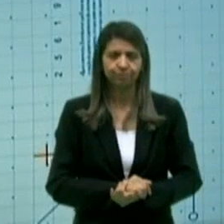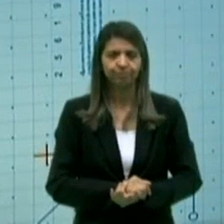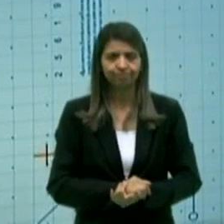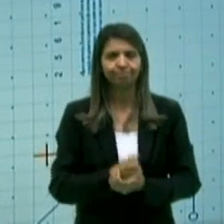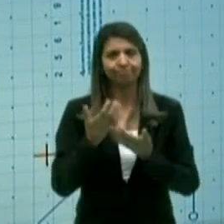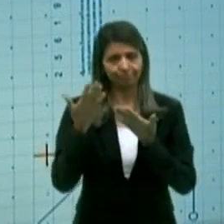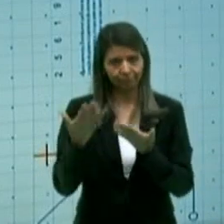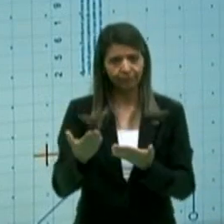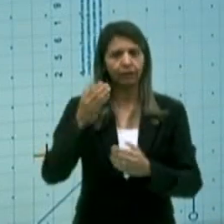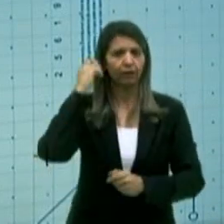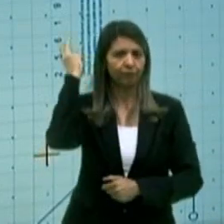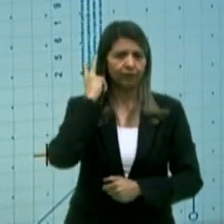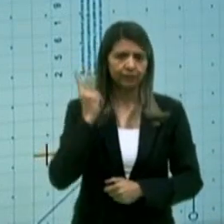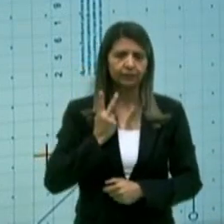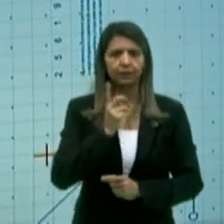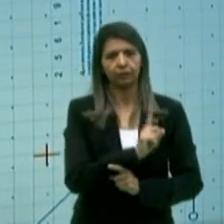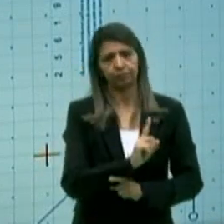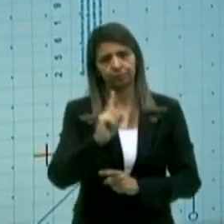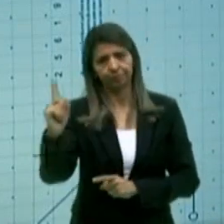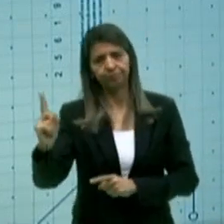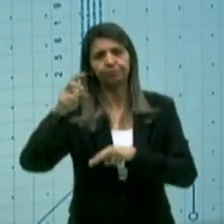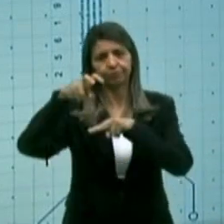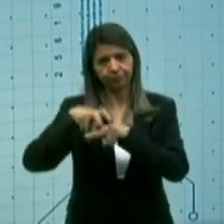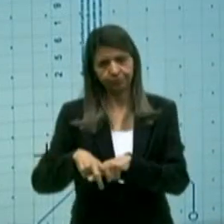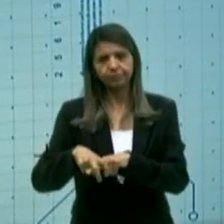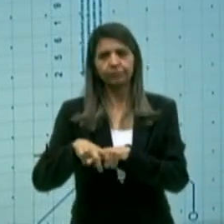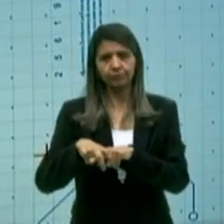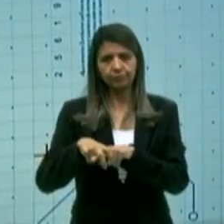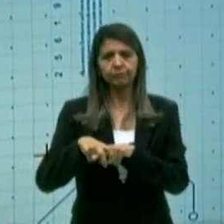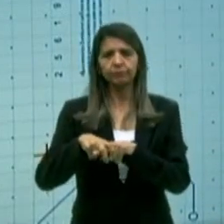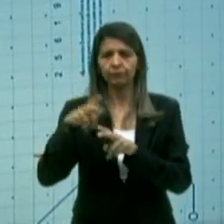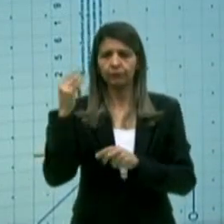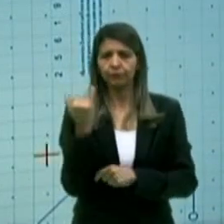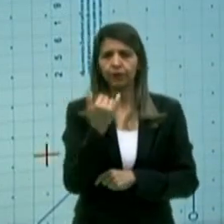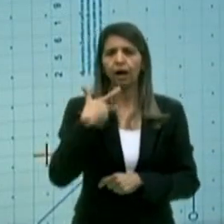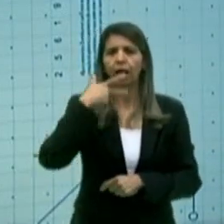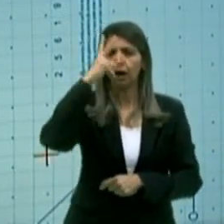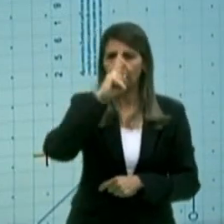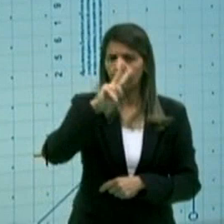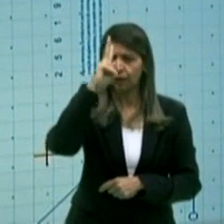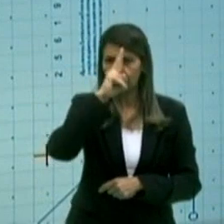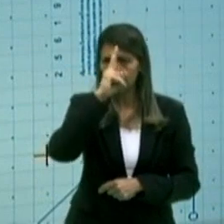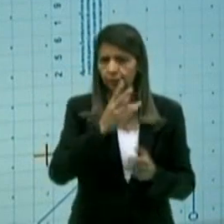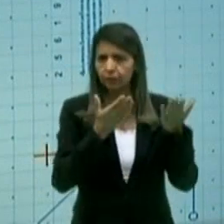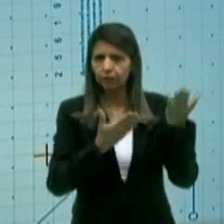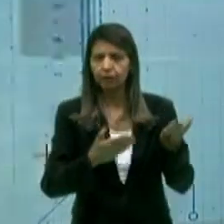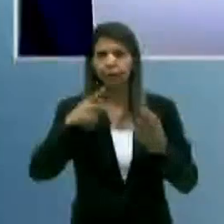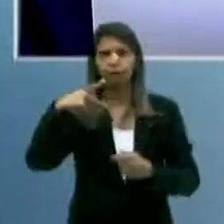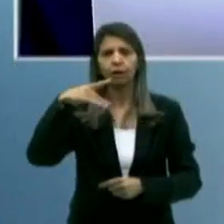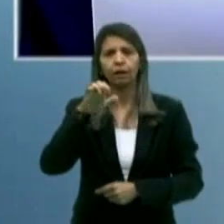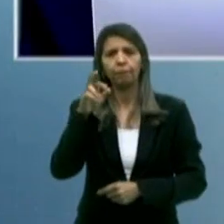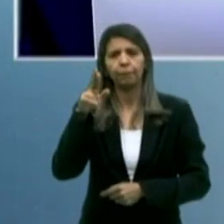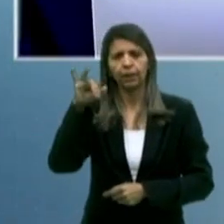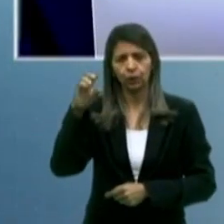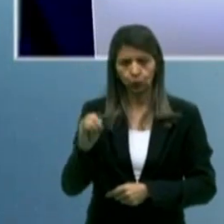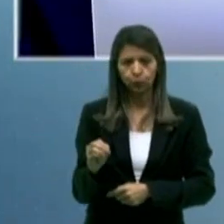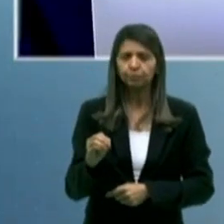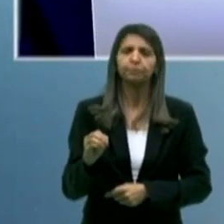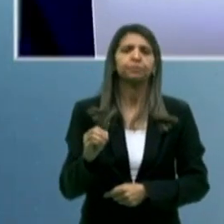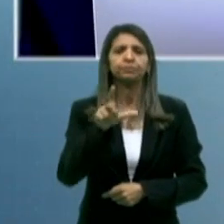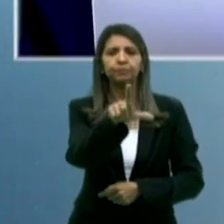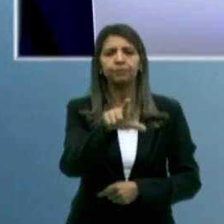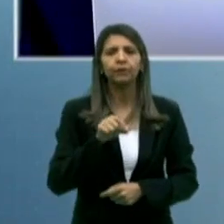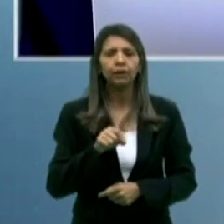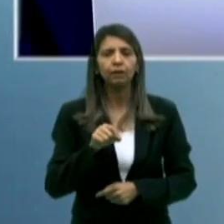veneziano pode voltar ao seu lugar, lembrando que nesse momento do debate, Pedro Cunha Lima só pode fazer a pergunta para Adriano